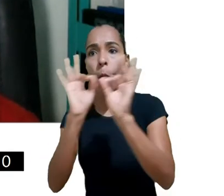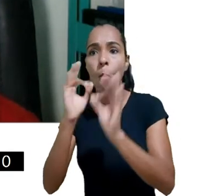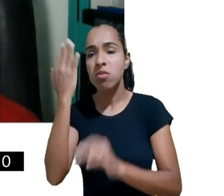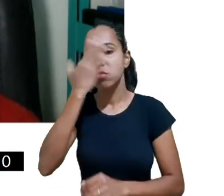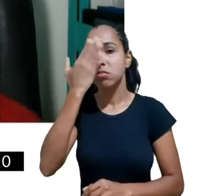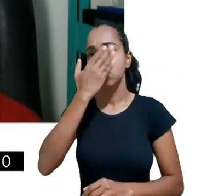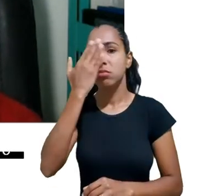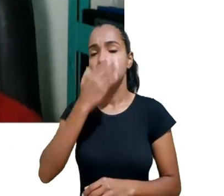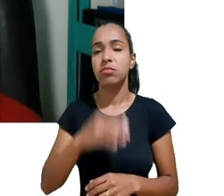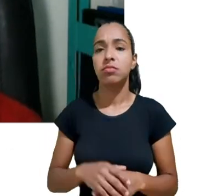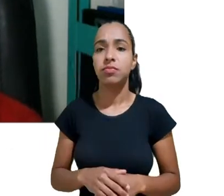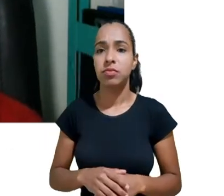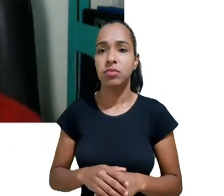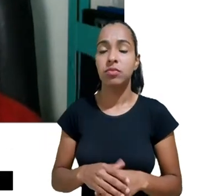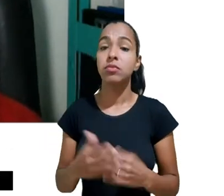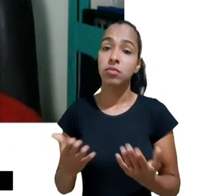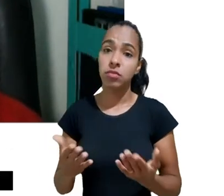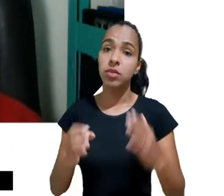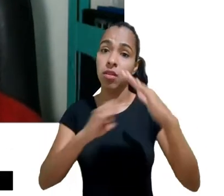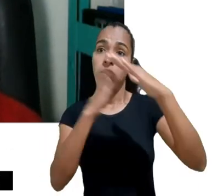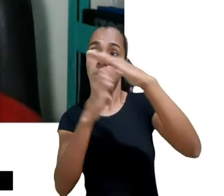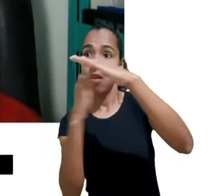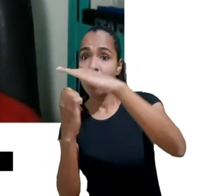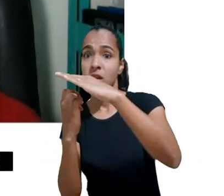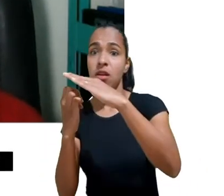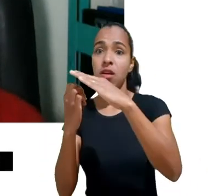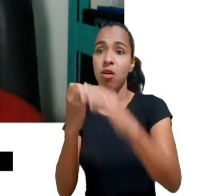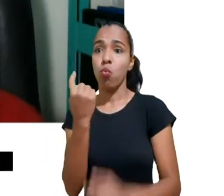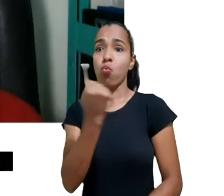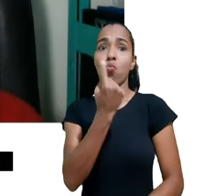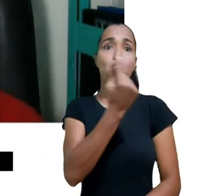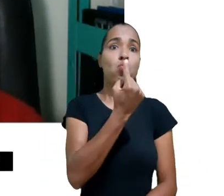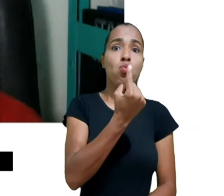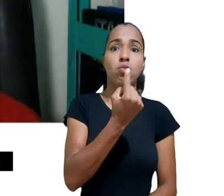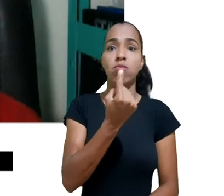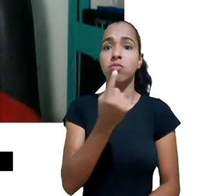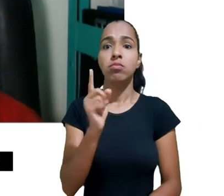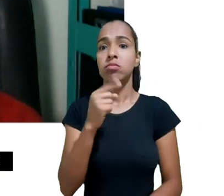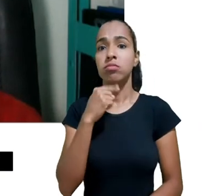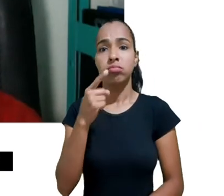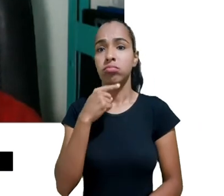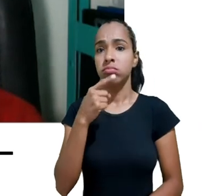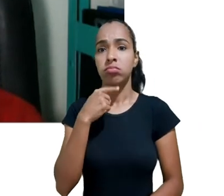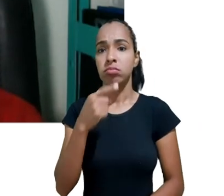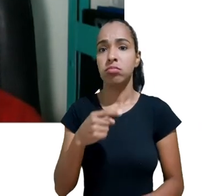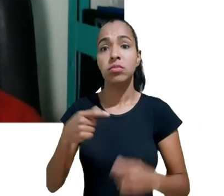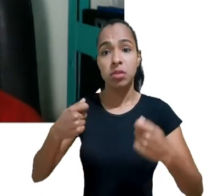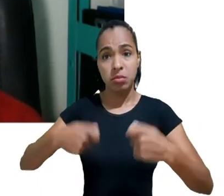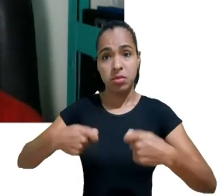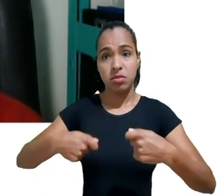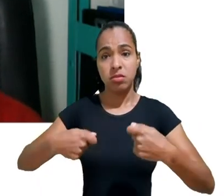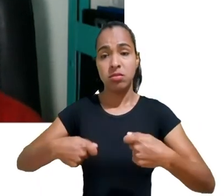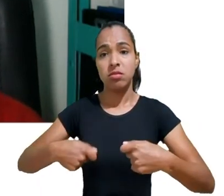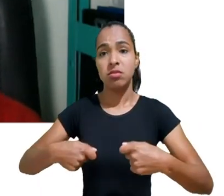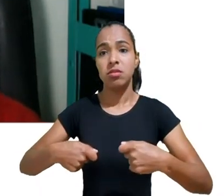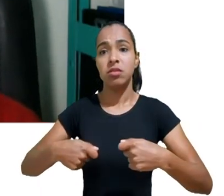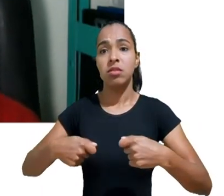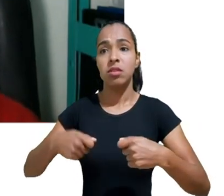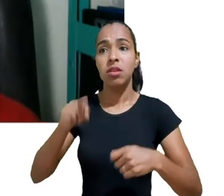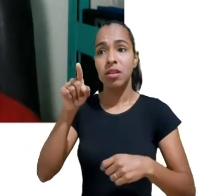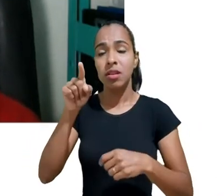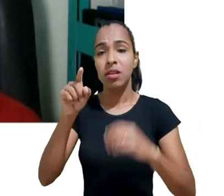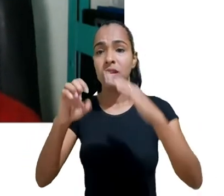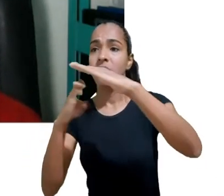conseguir resolver nenhuma dessas complexas questões mas entendo que elas estão muito aquém do que